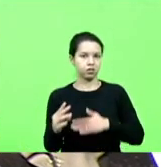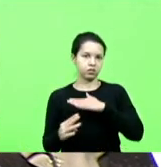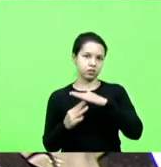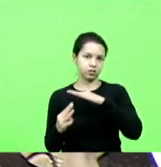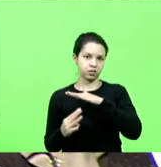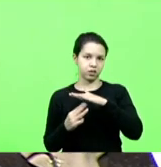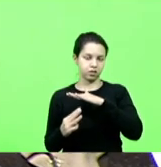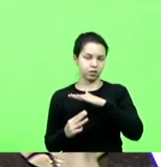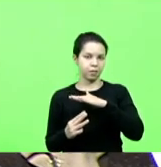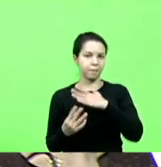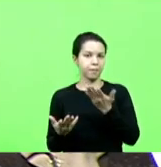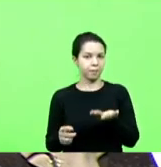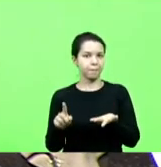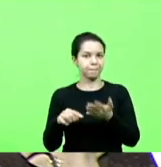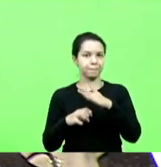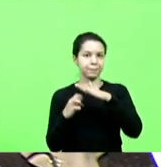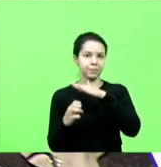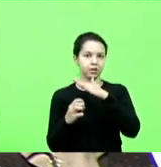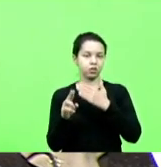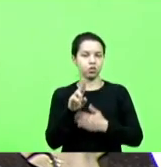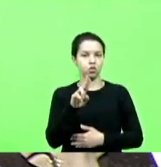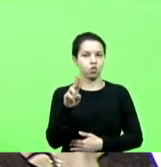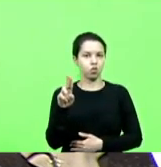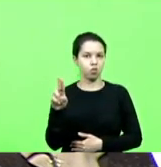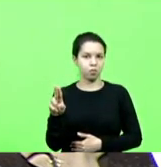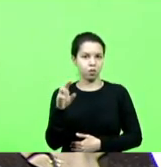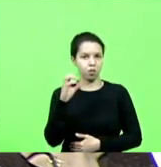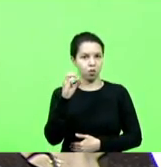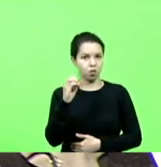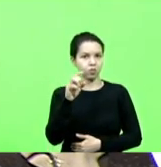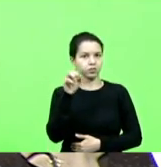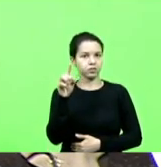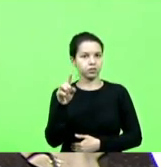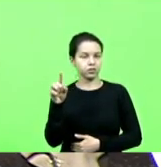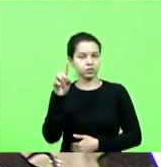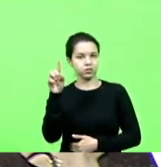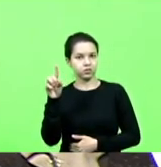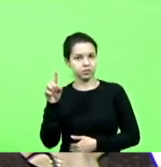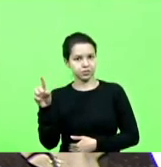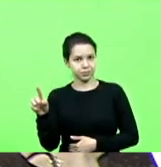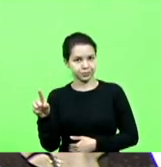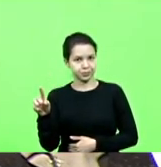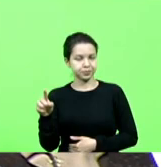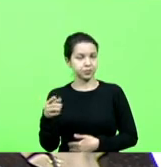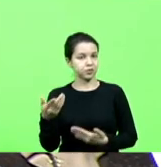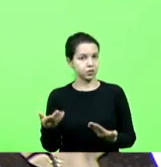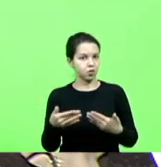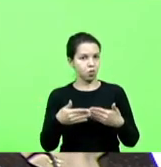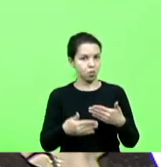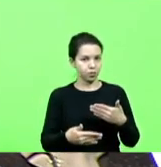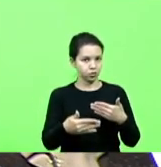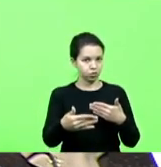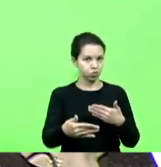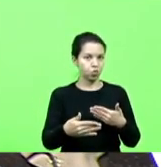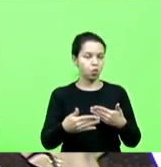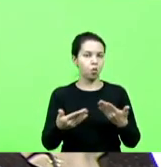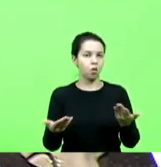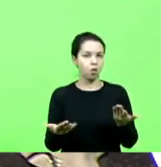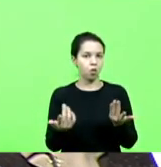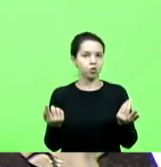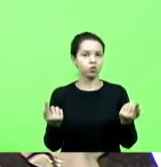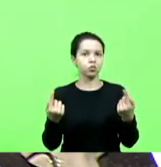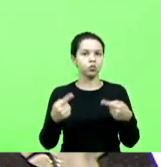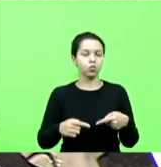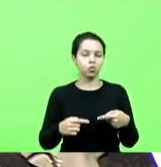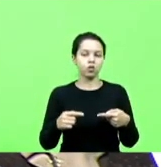que se chama a OZZ. E começou então uma disputa de quem está